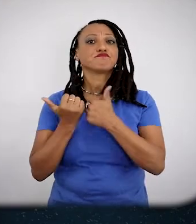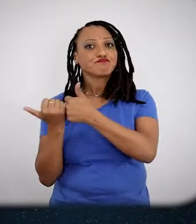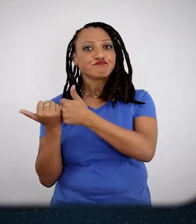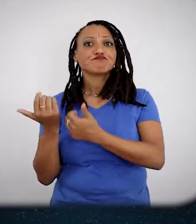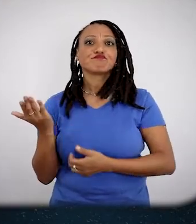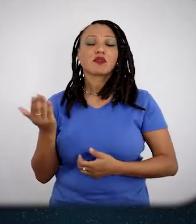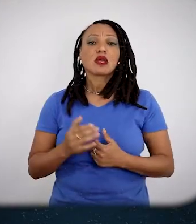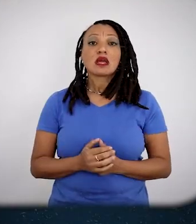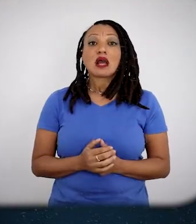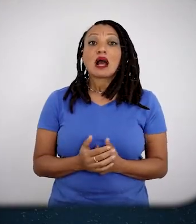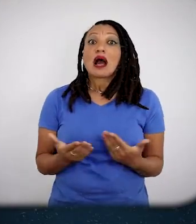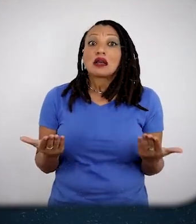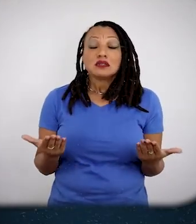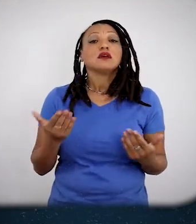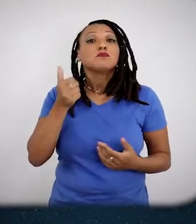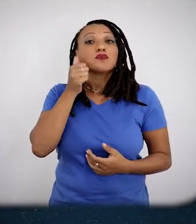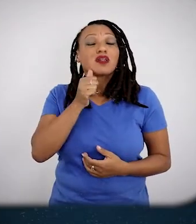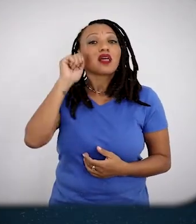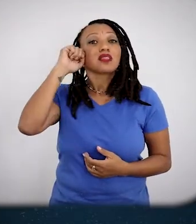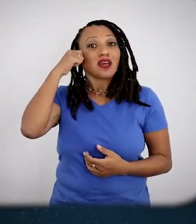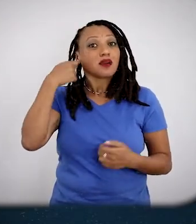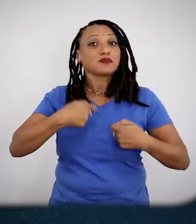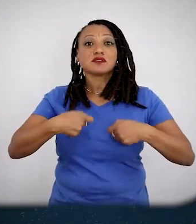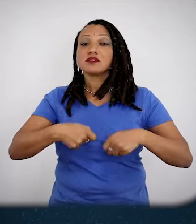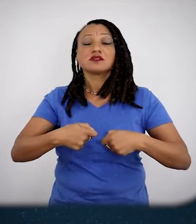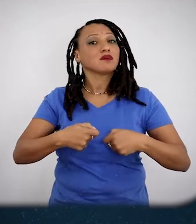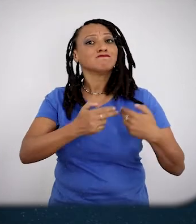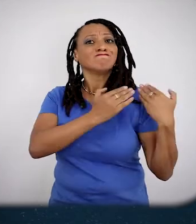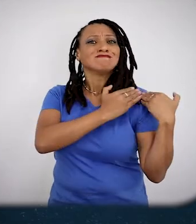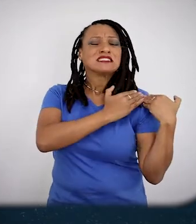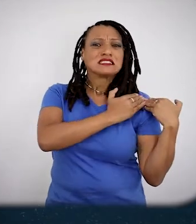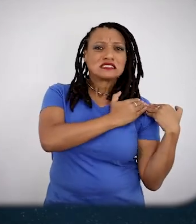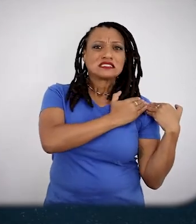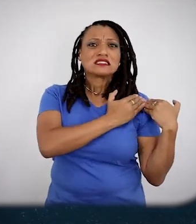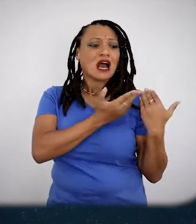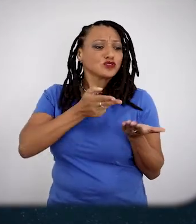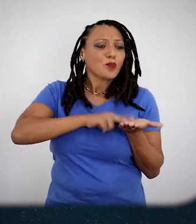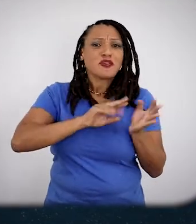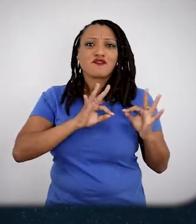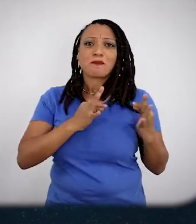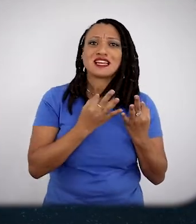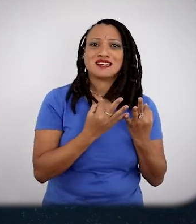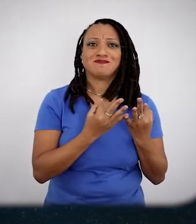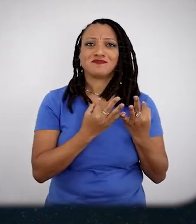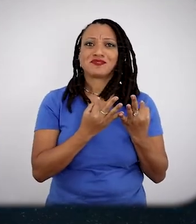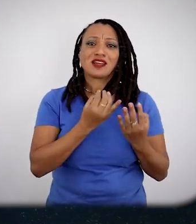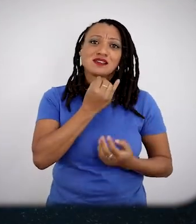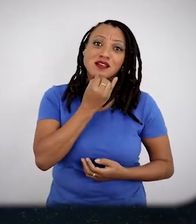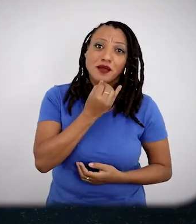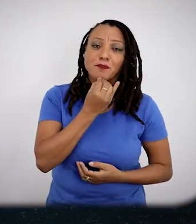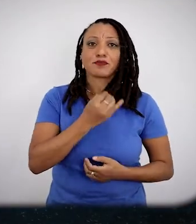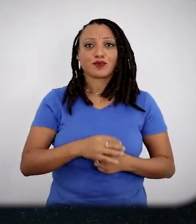ter que assumir uma responsabilidade, inclusive, de prover as suas famílias. E elas farão